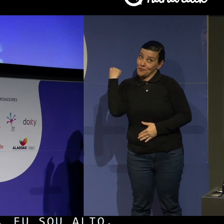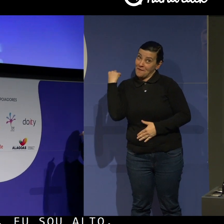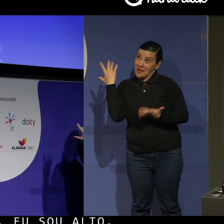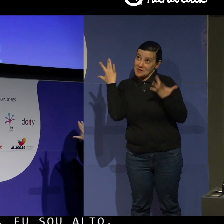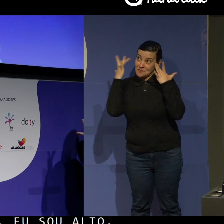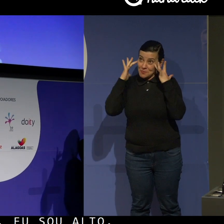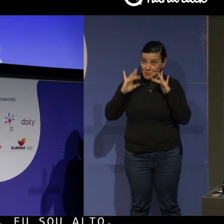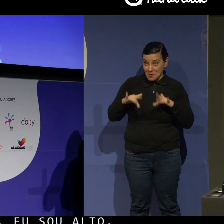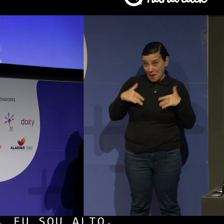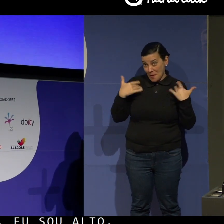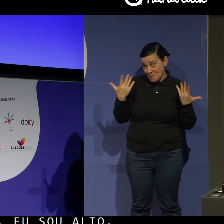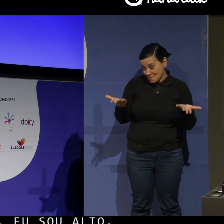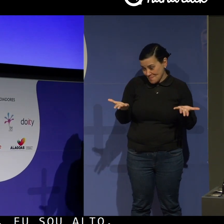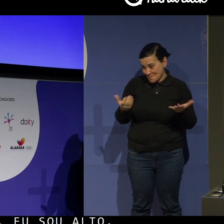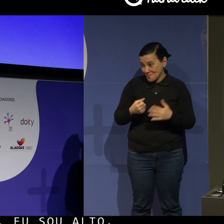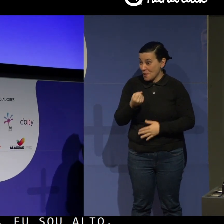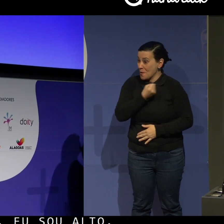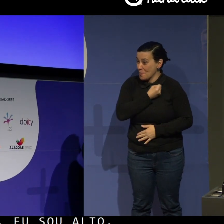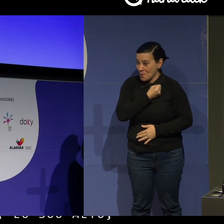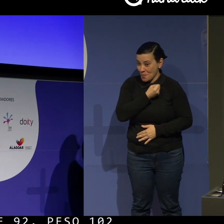espero que esse número não tenha mexido.